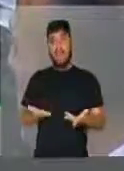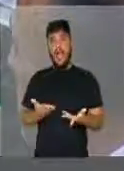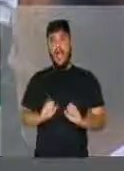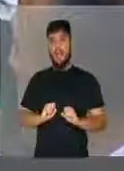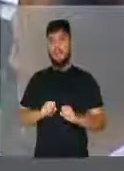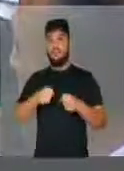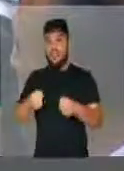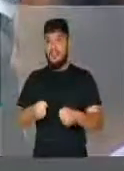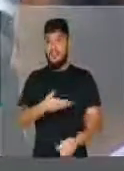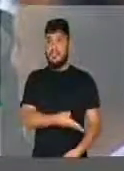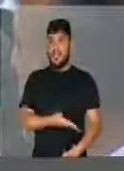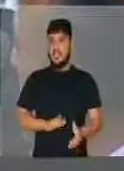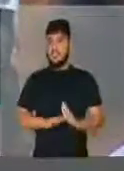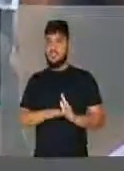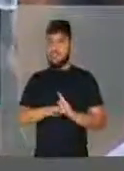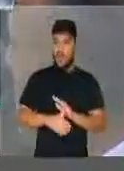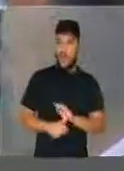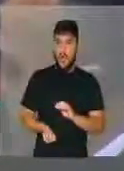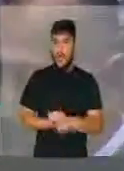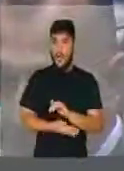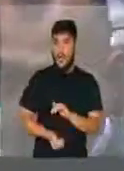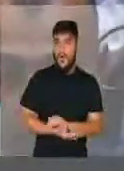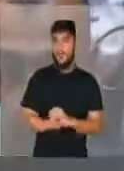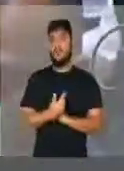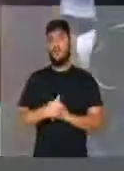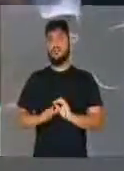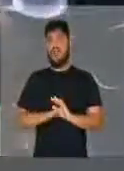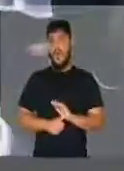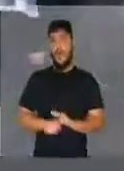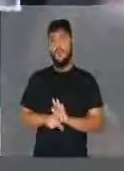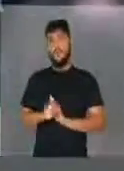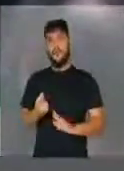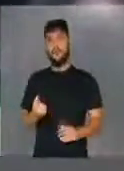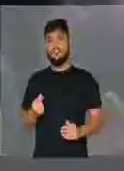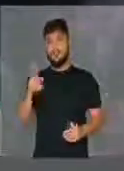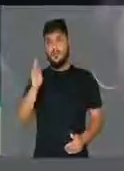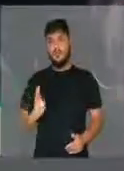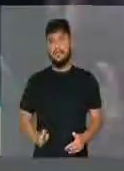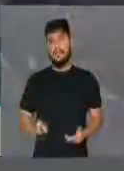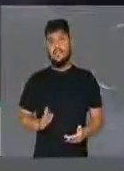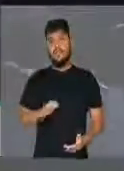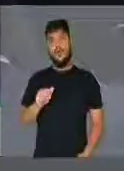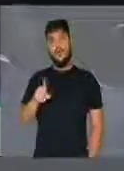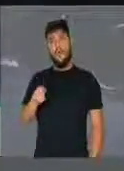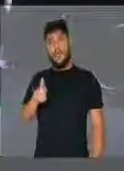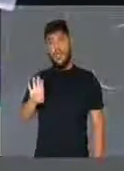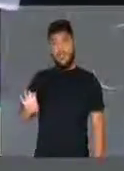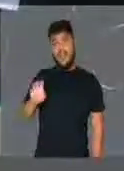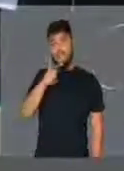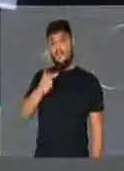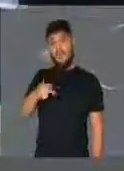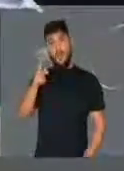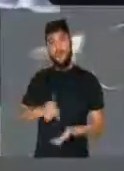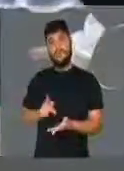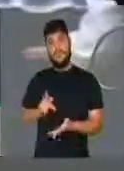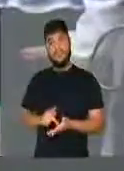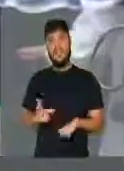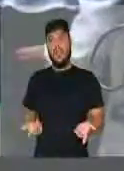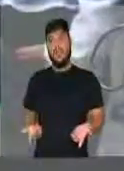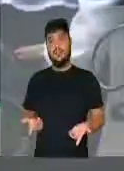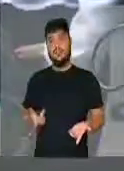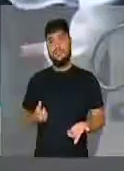canalice, esse roubo do patrimônio público, porque o André falou a verdade. A produção